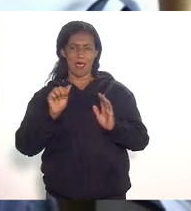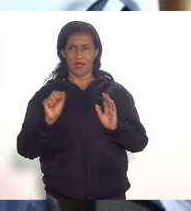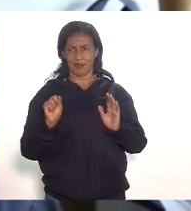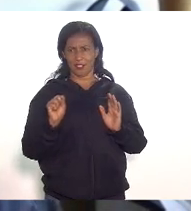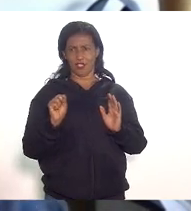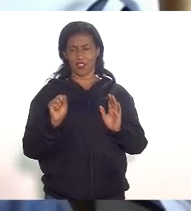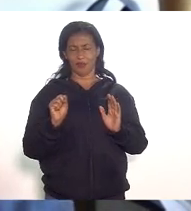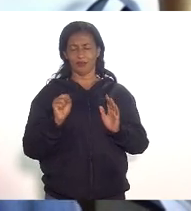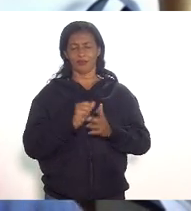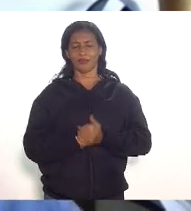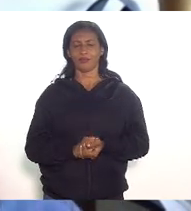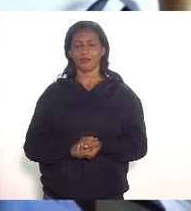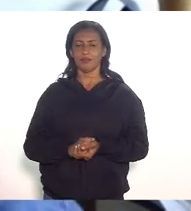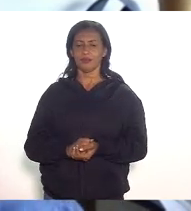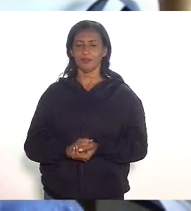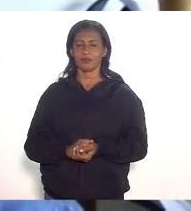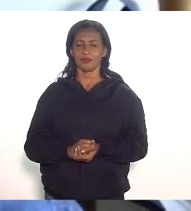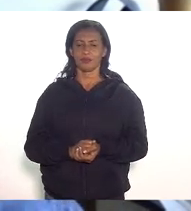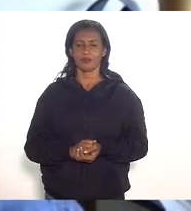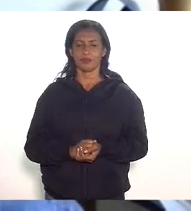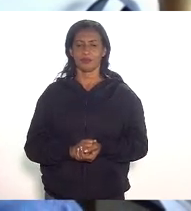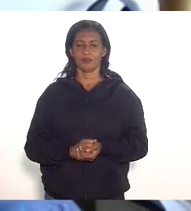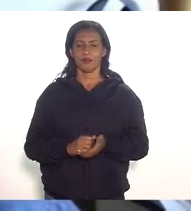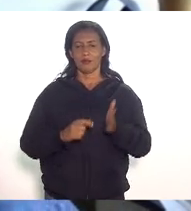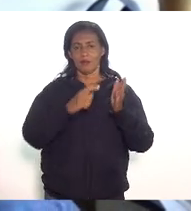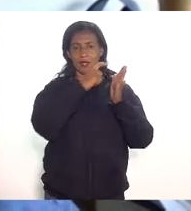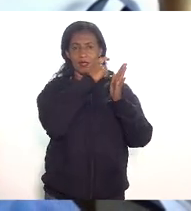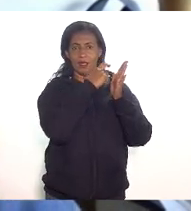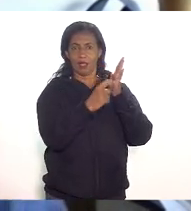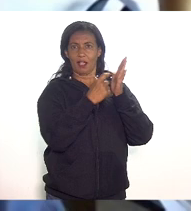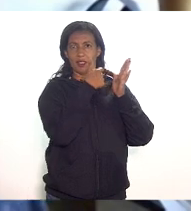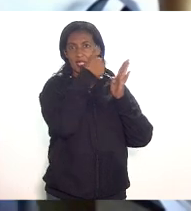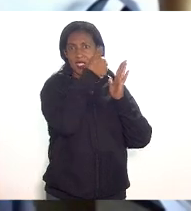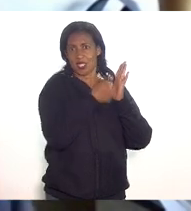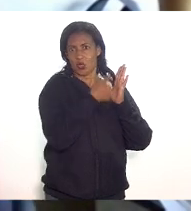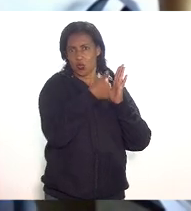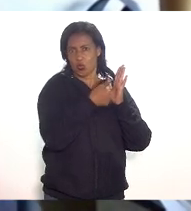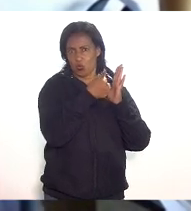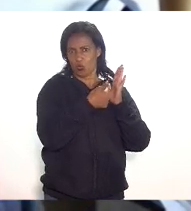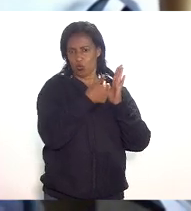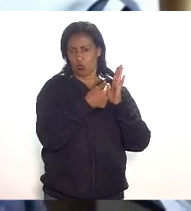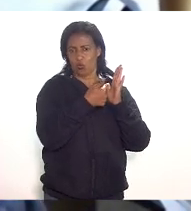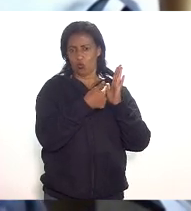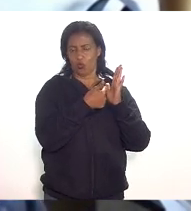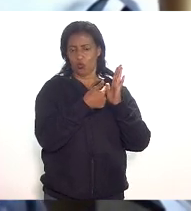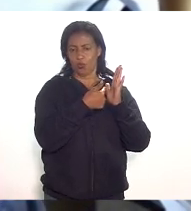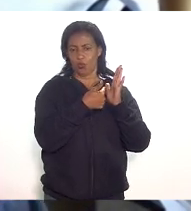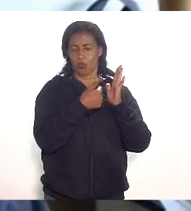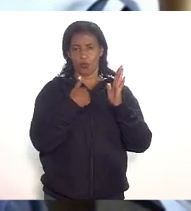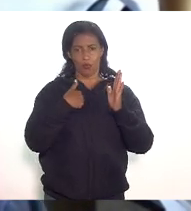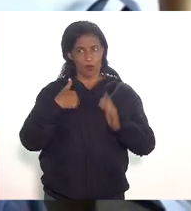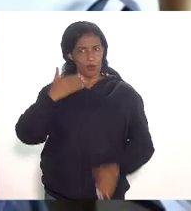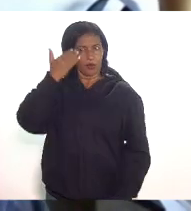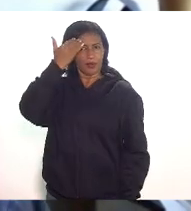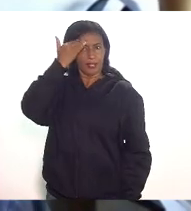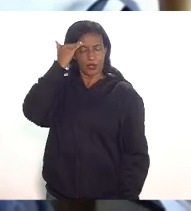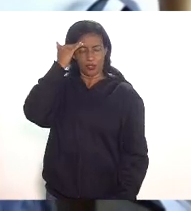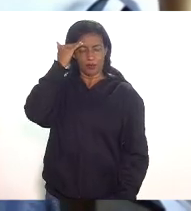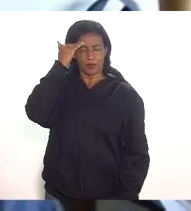e o parágrafo segundo no meu parco entendimento